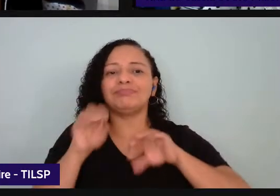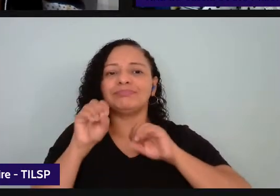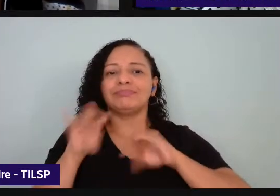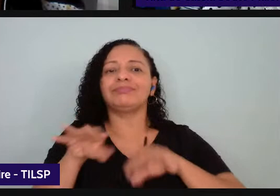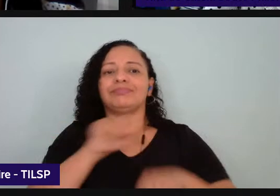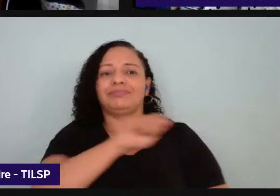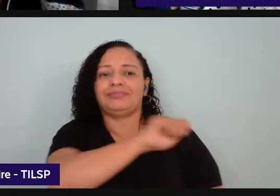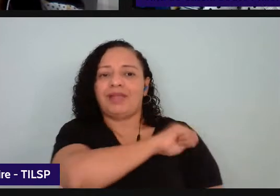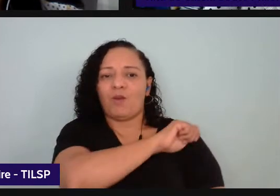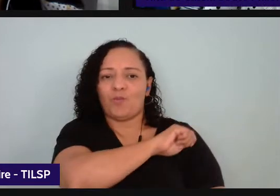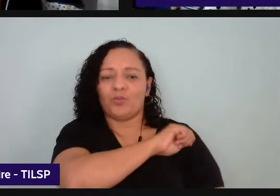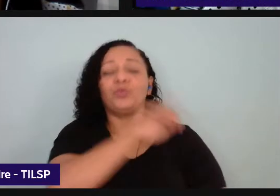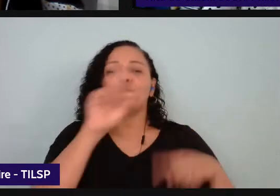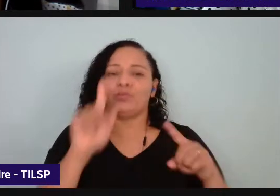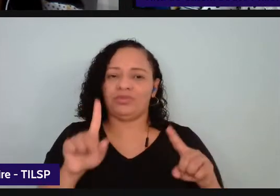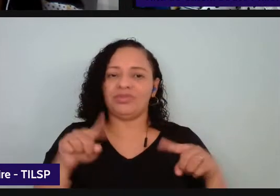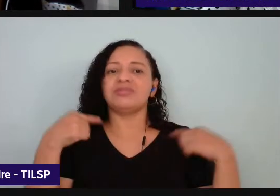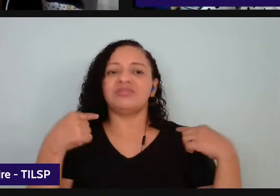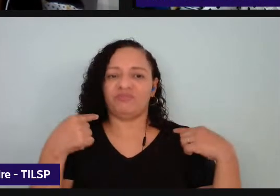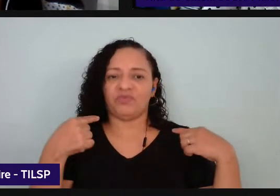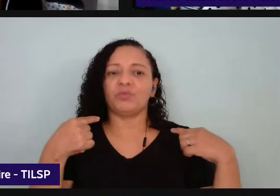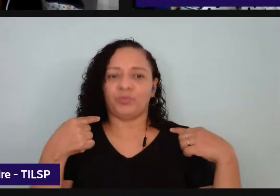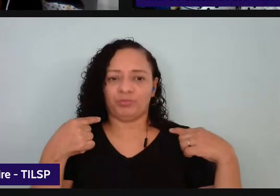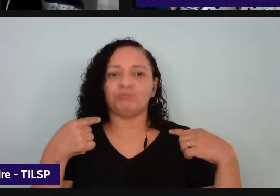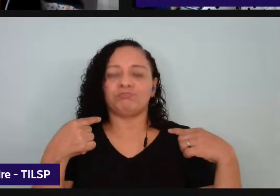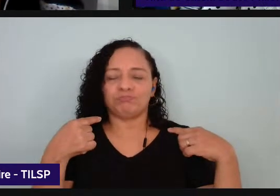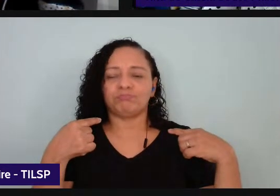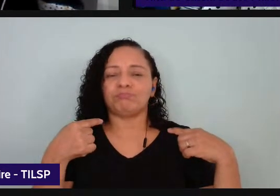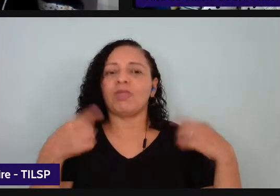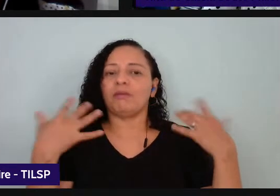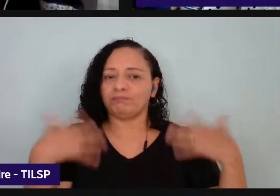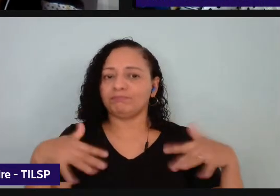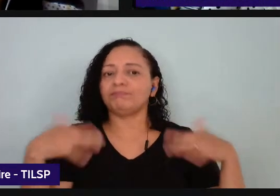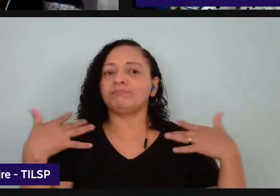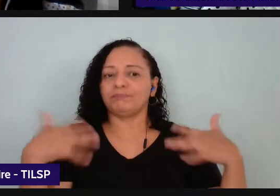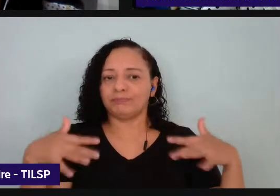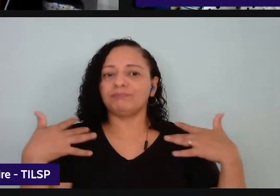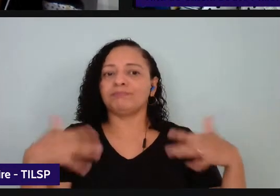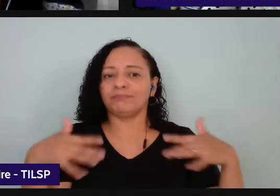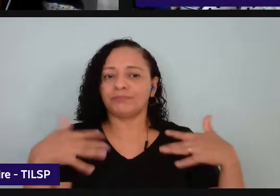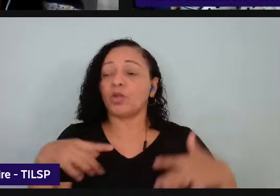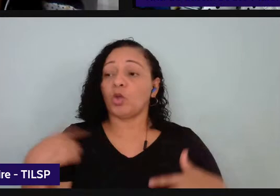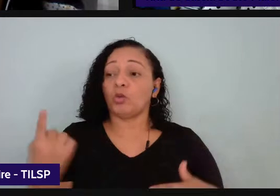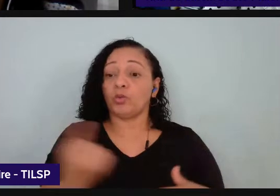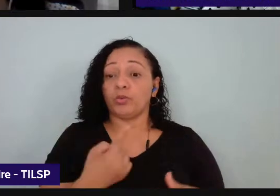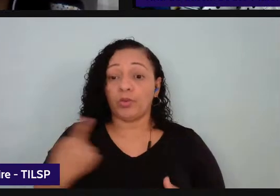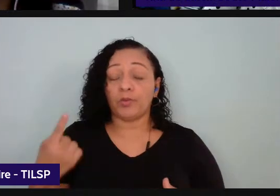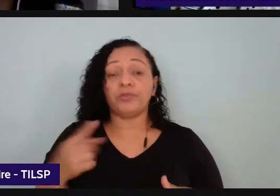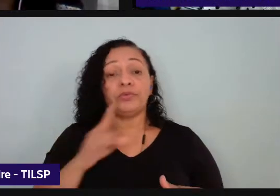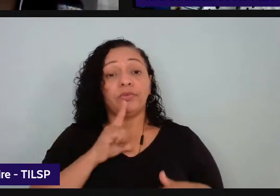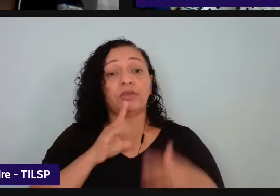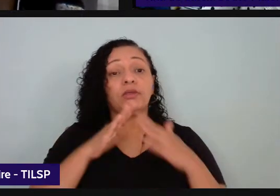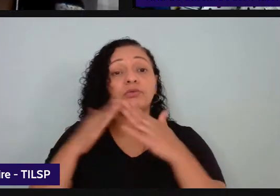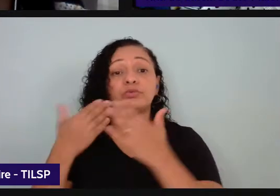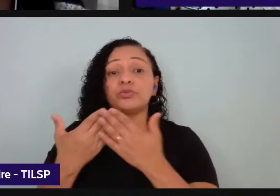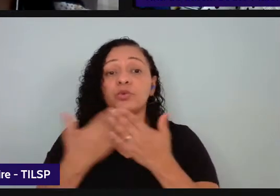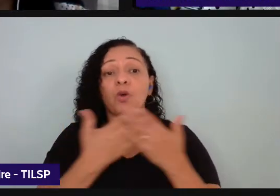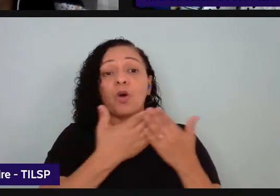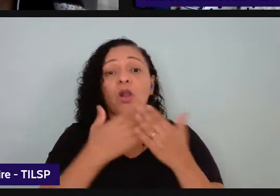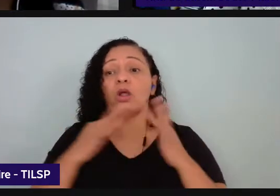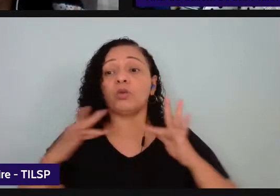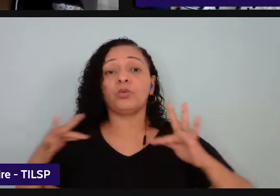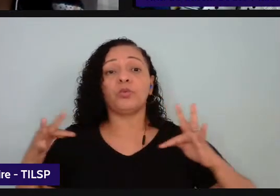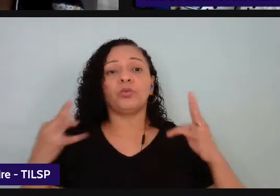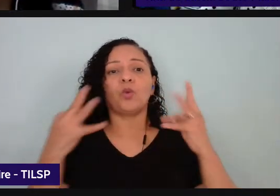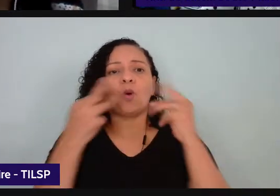desafio que é um dos maiores penso eu é a gente ter essas escolas todas elas com